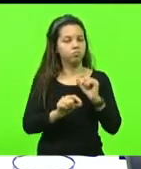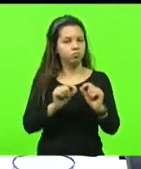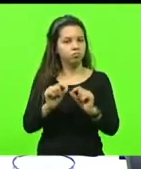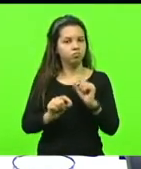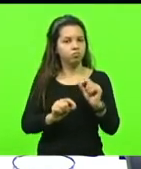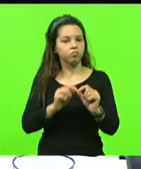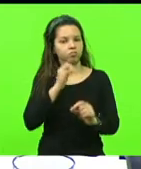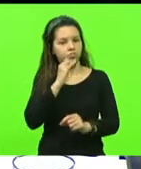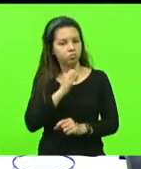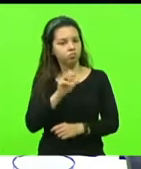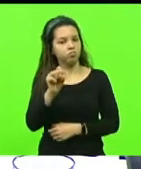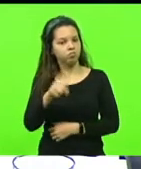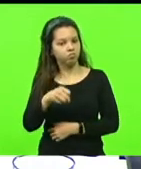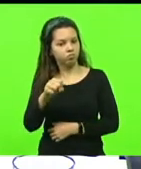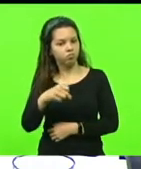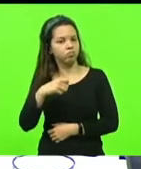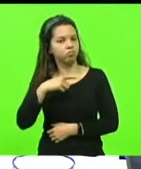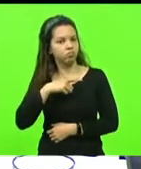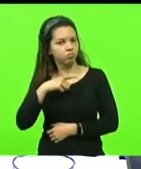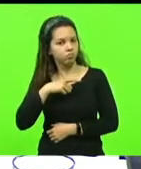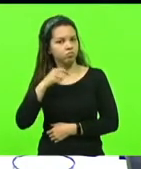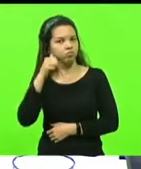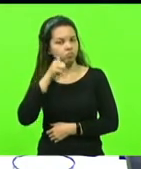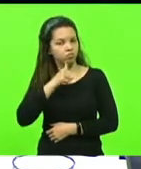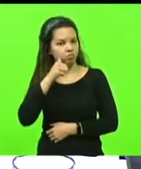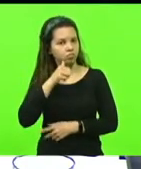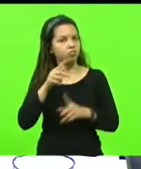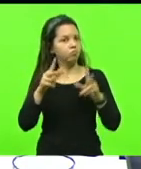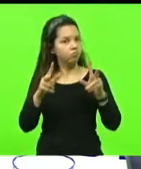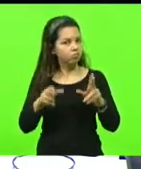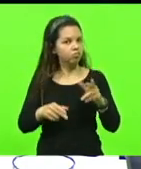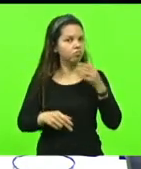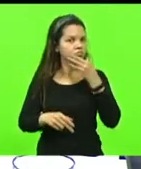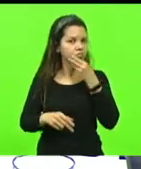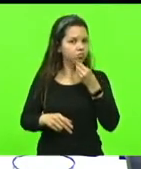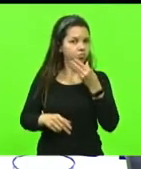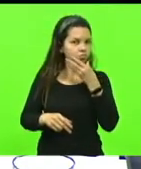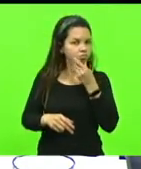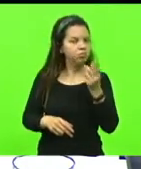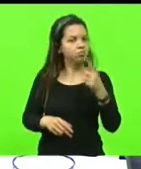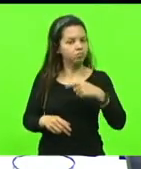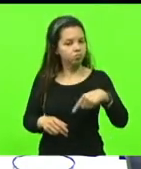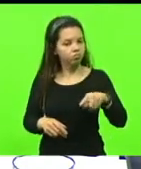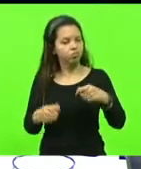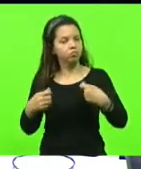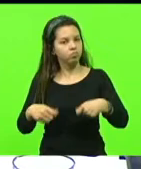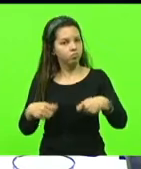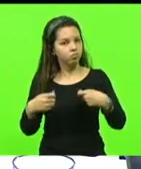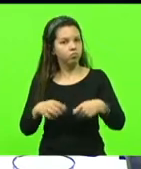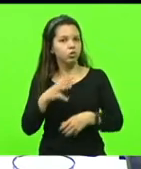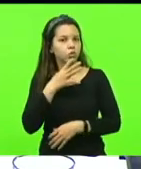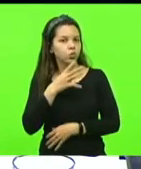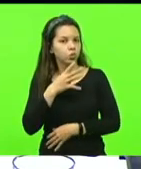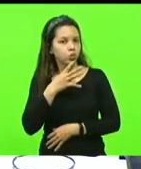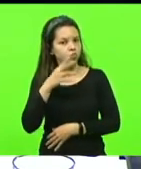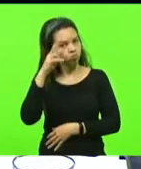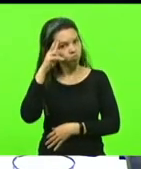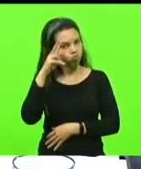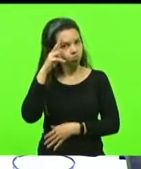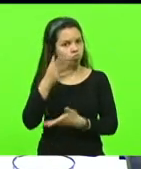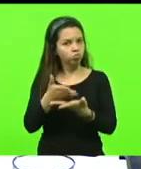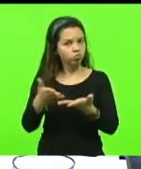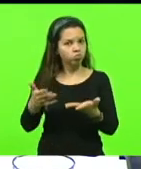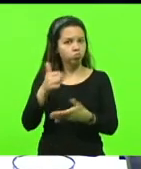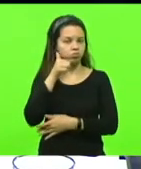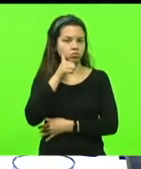sim, existem mulheres assim como homens, mas nós precisamos conhecer a história dessas mulheres. E,